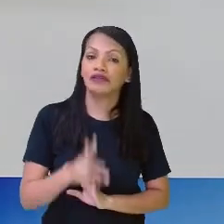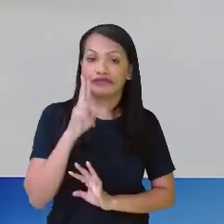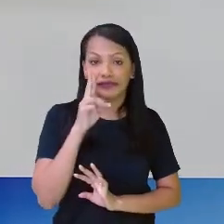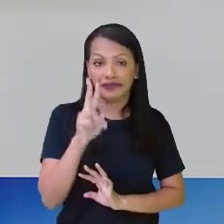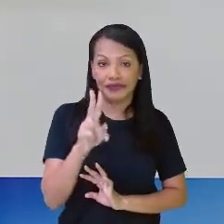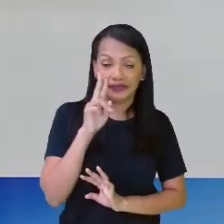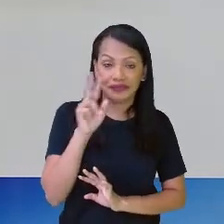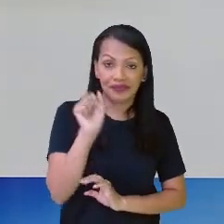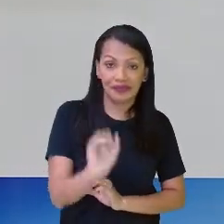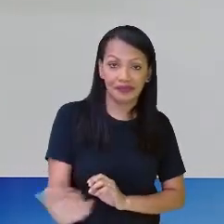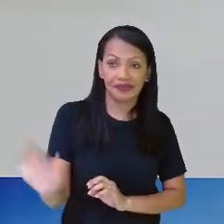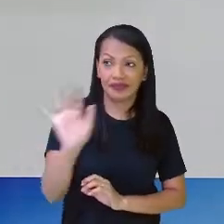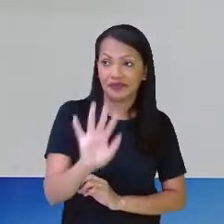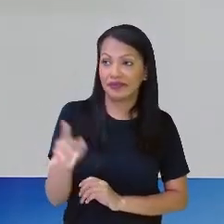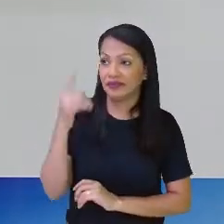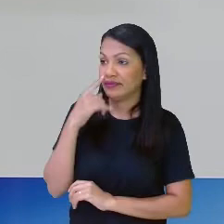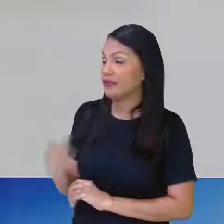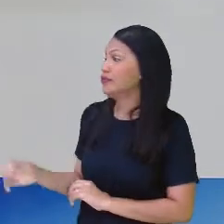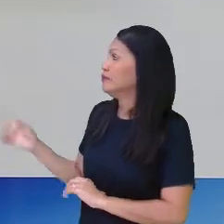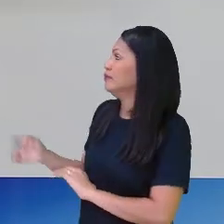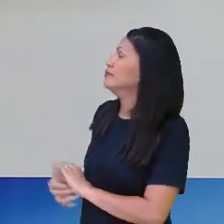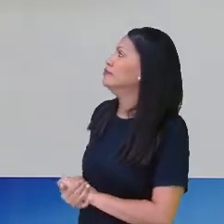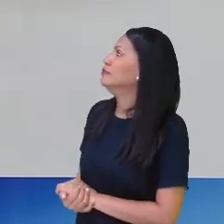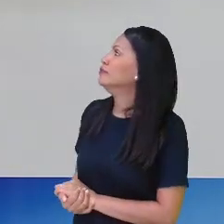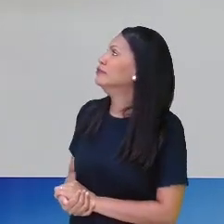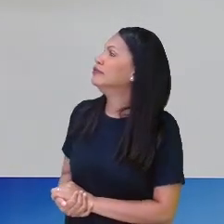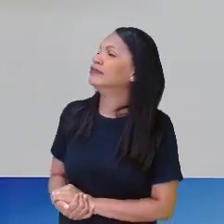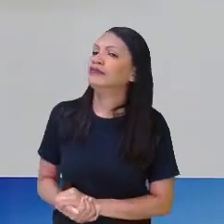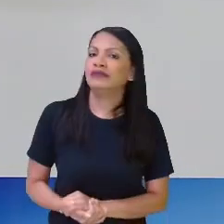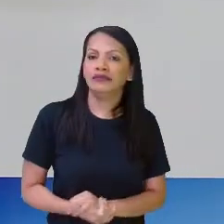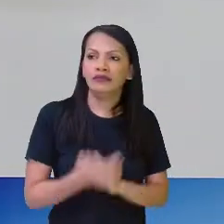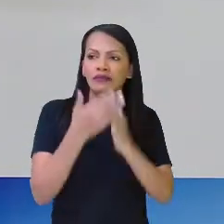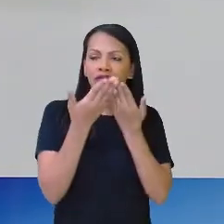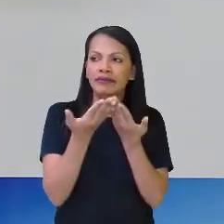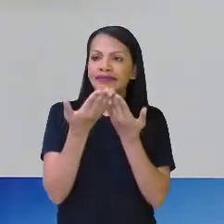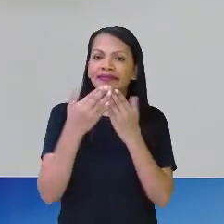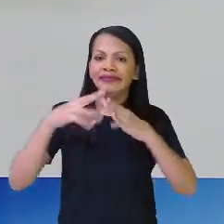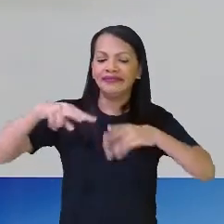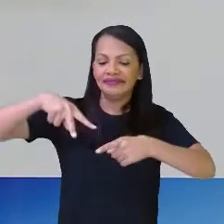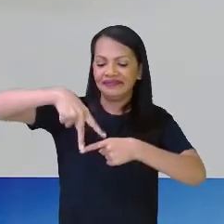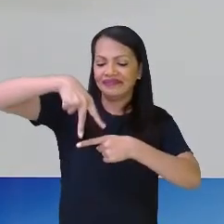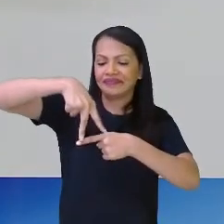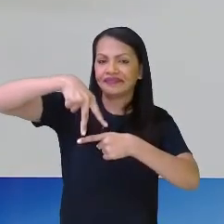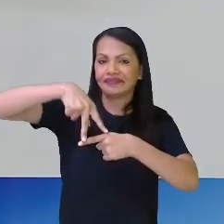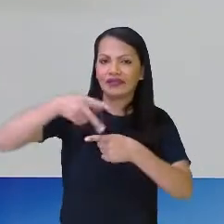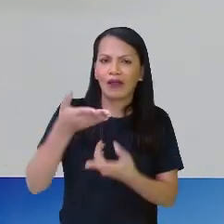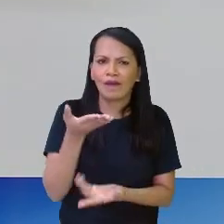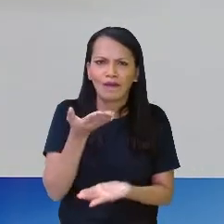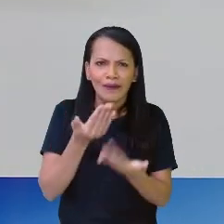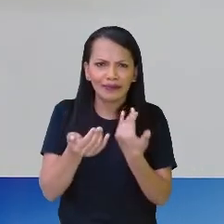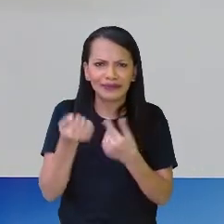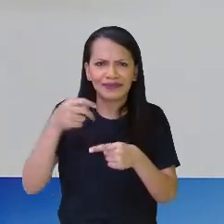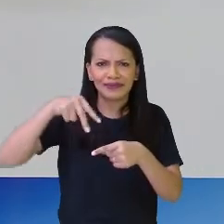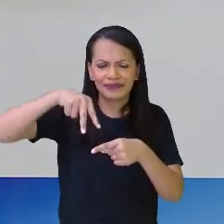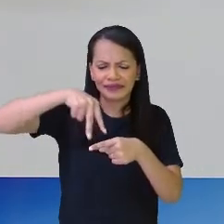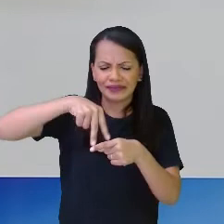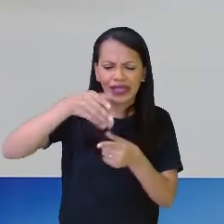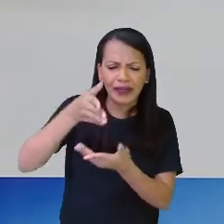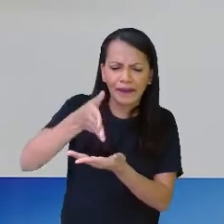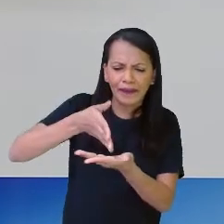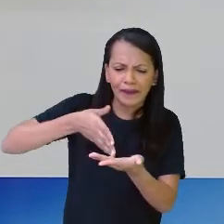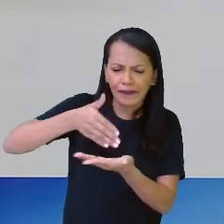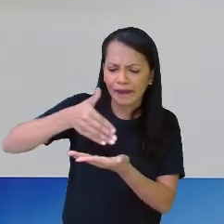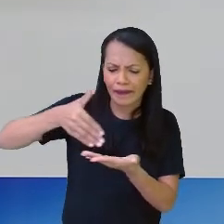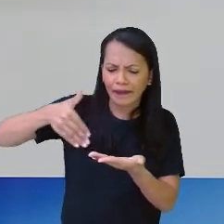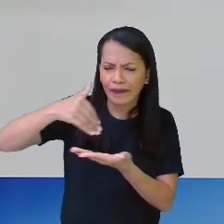vendo nessas imagens, ó, a pizza, quando a gente recebe lá, se faz um pedido, ela vem aí, ó, recortada e